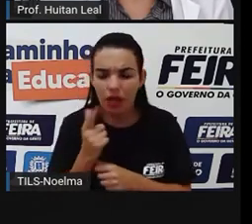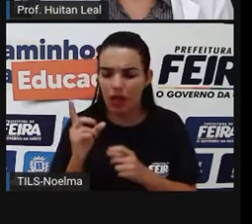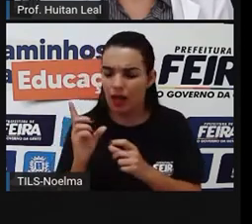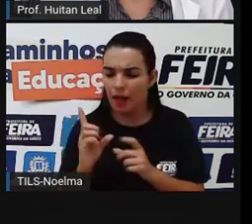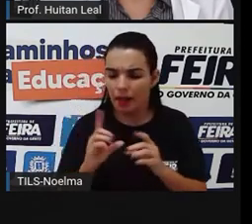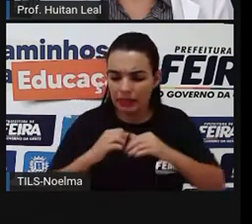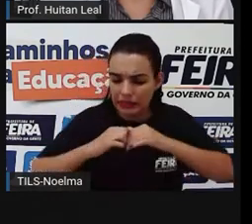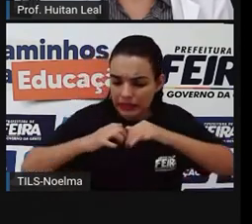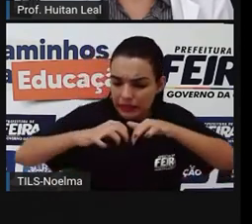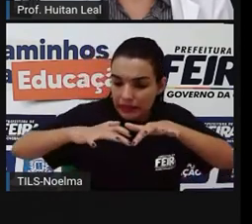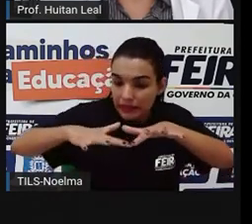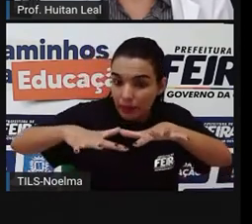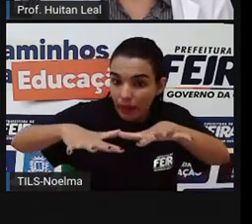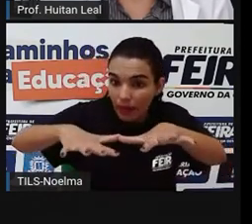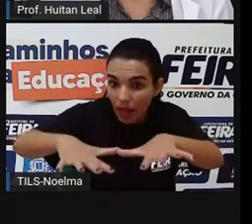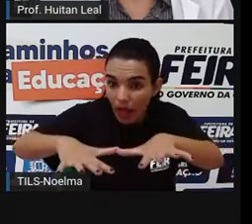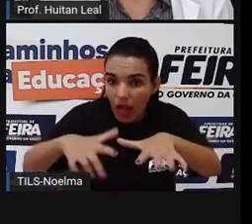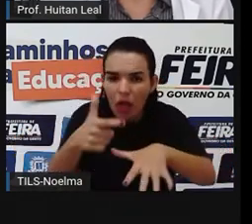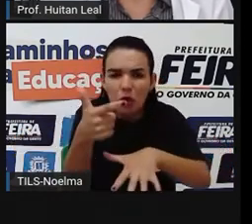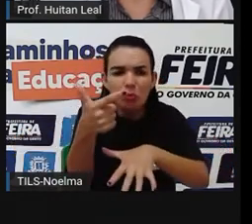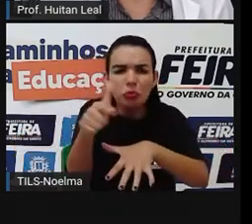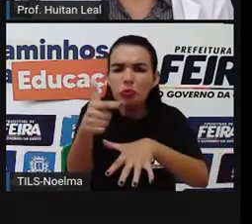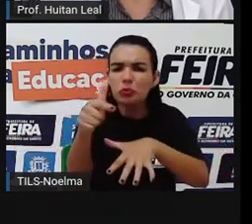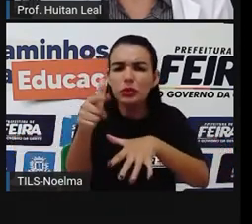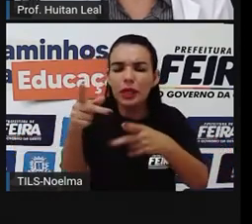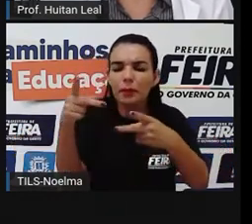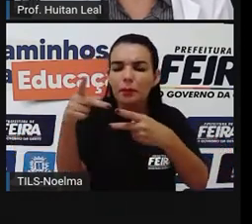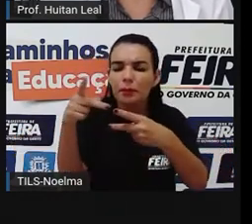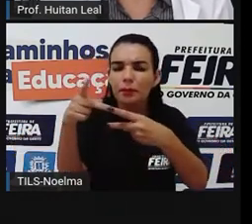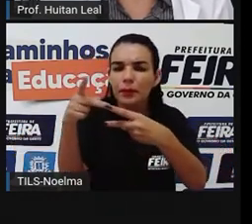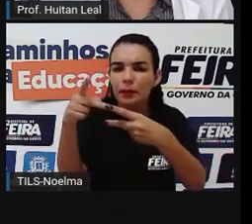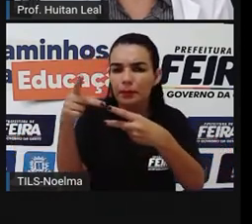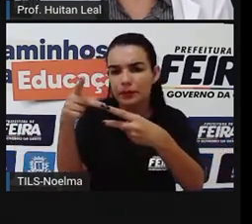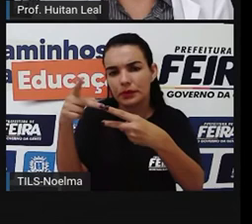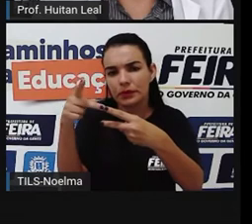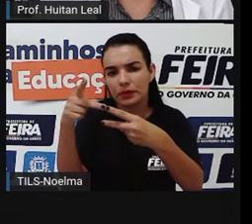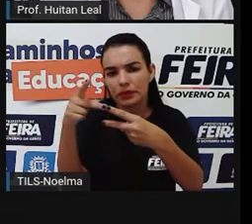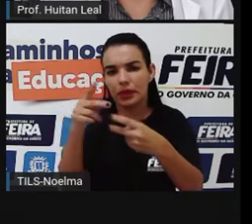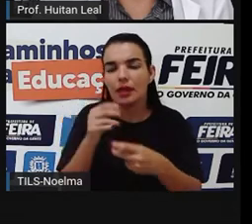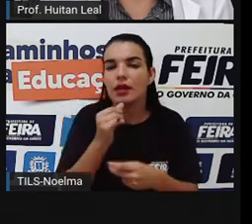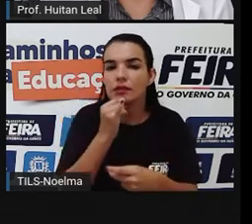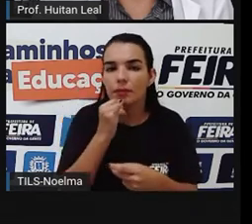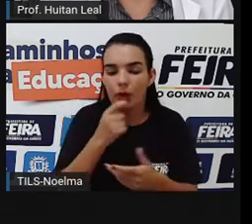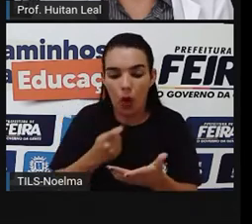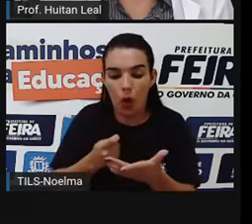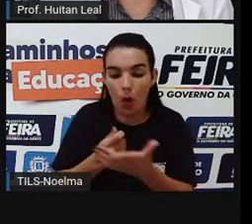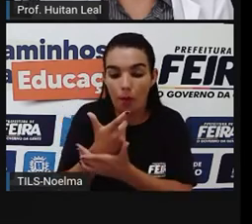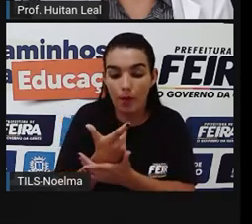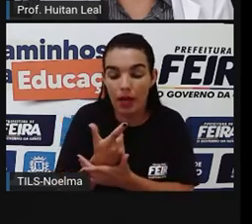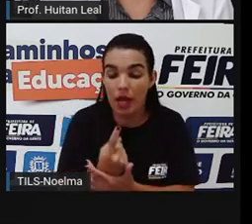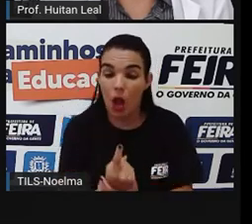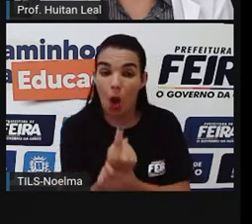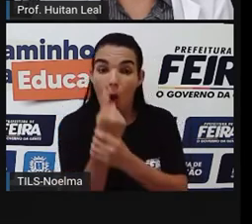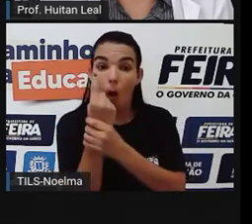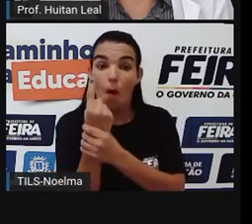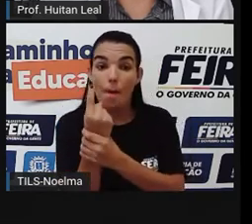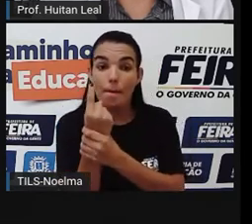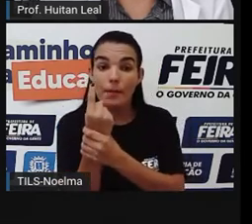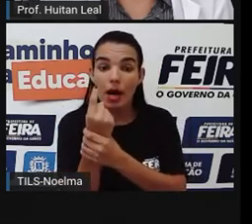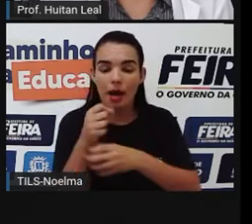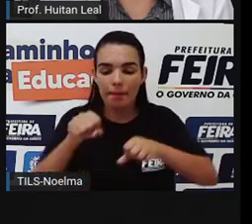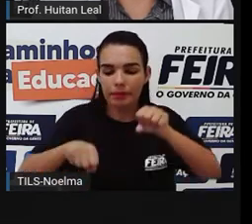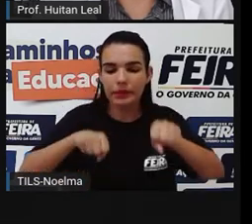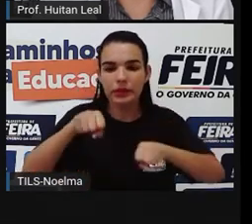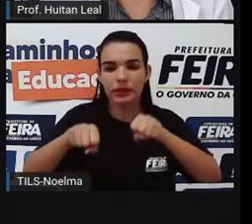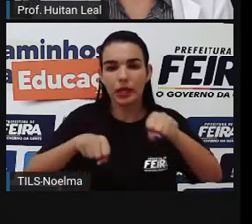Poderia vir um artigo como no exemplo que segue. Comprei uma bicicleta. Verbo comprar.